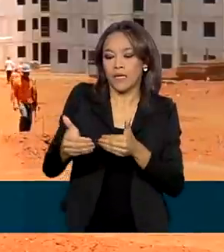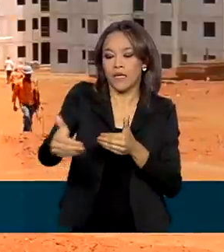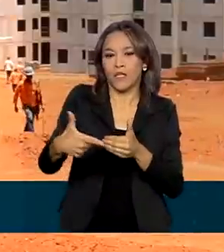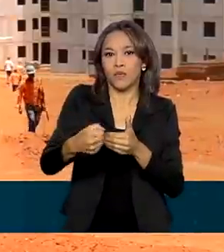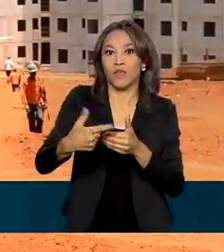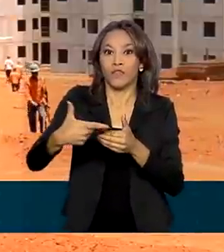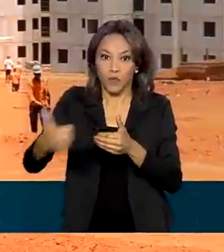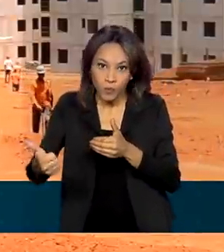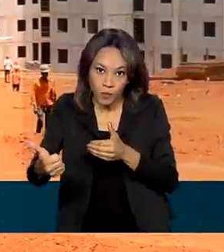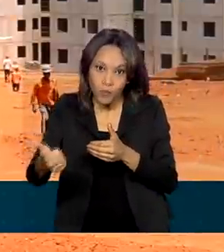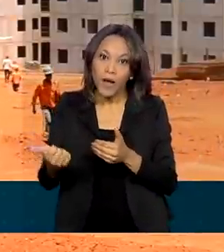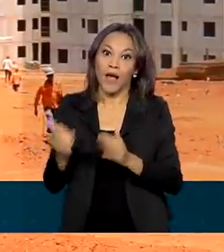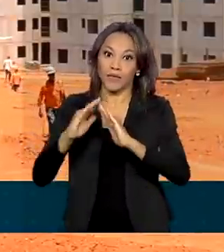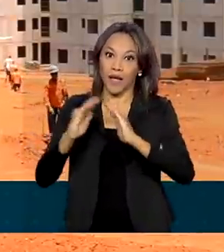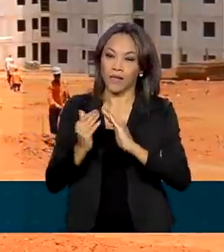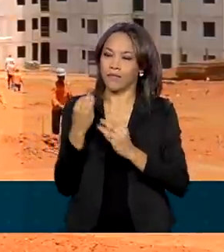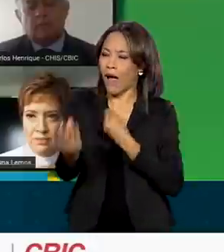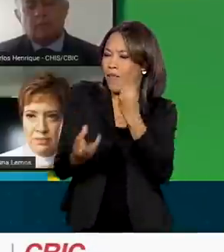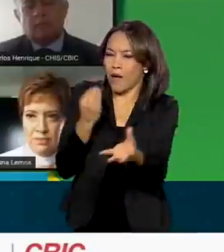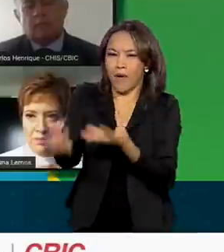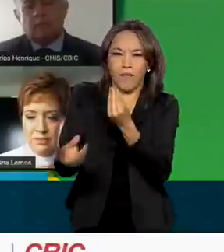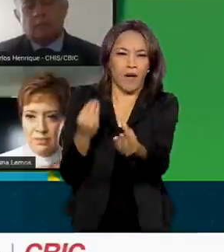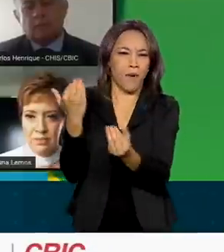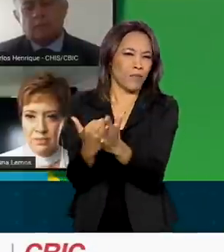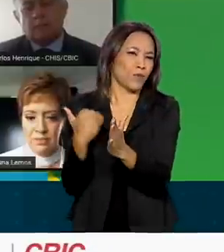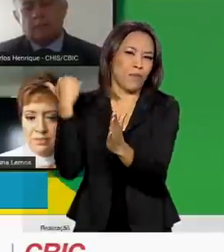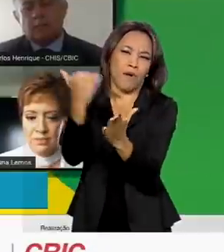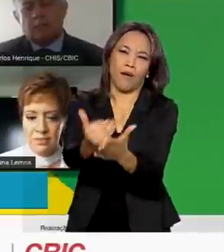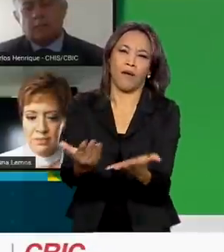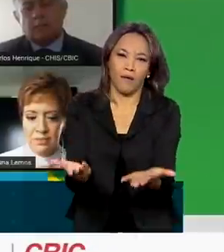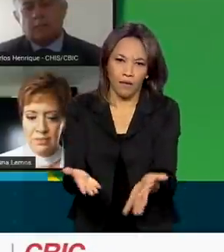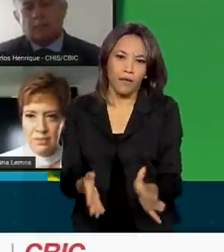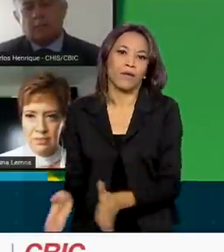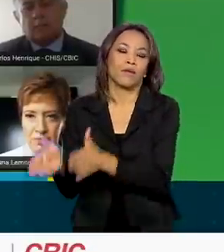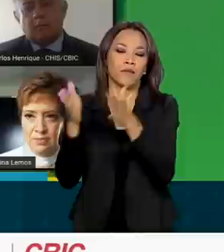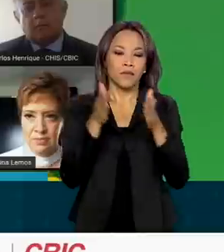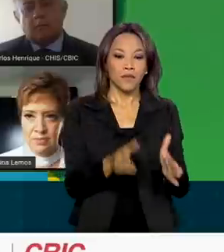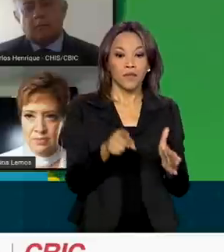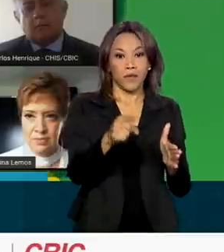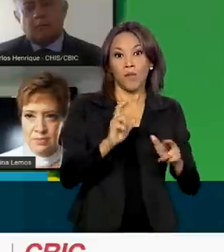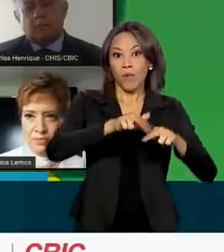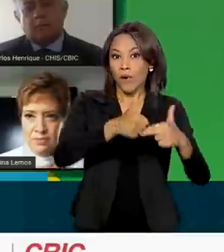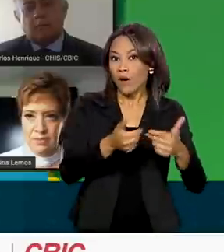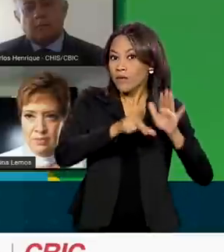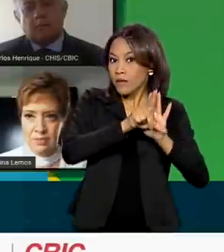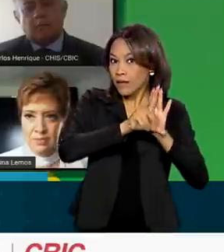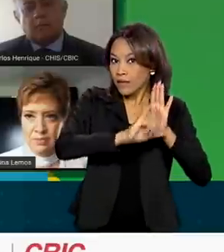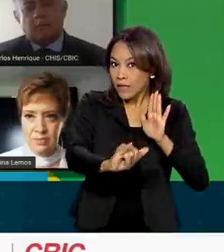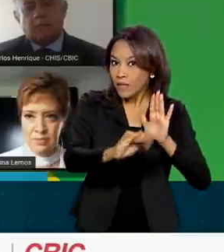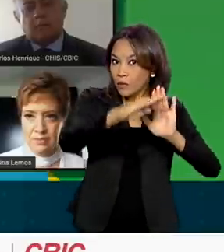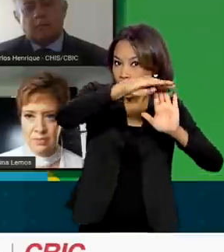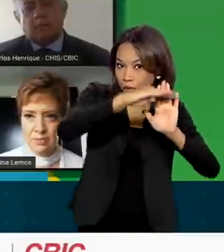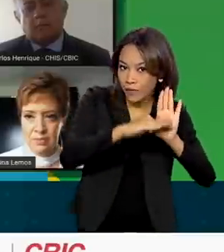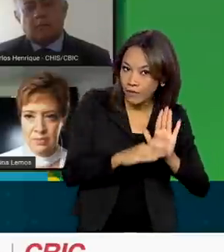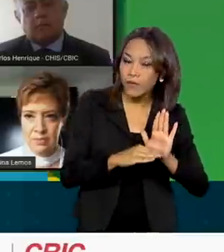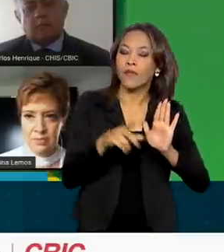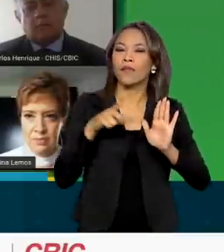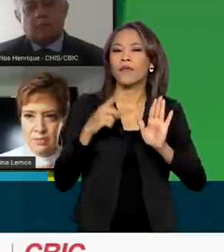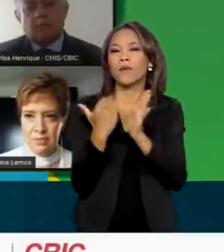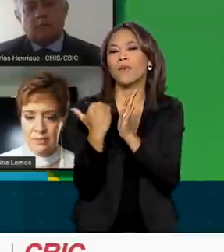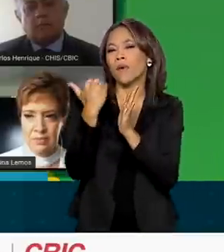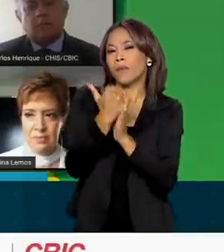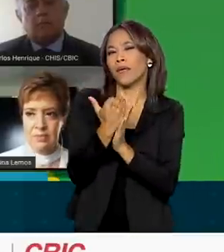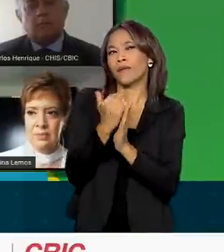as entregas aumentem ainda mais. Com a mudança da legislação do Casa Verde Amarela, a gente tem uma crescente de até